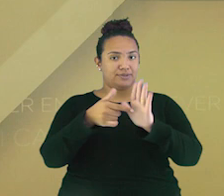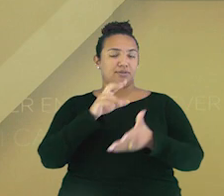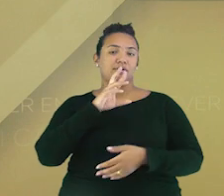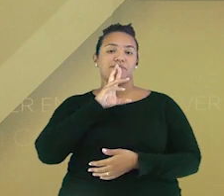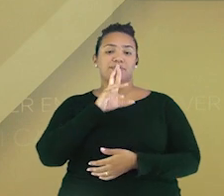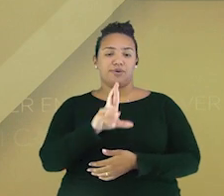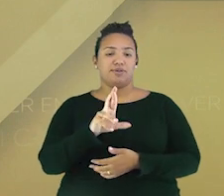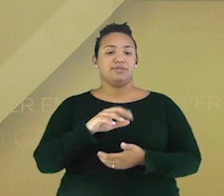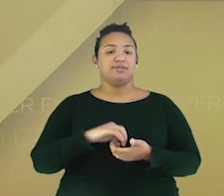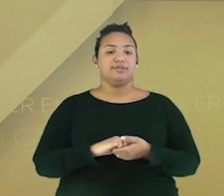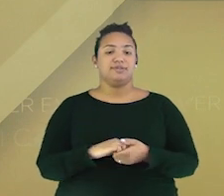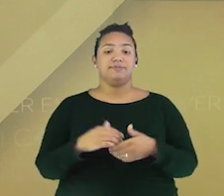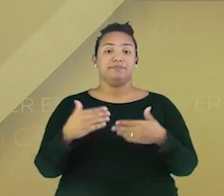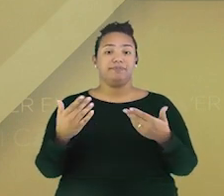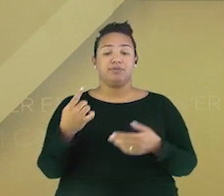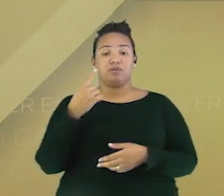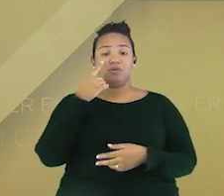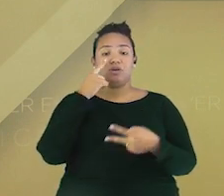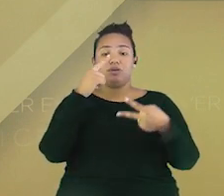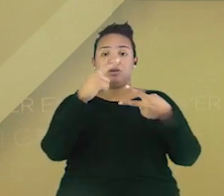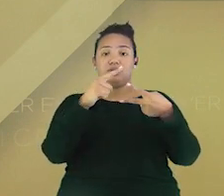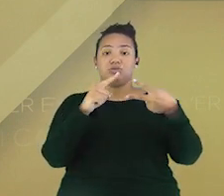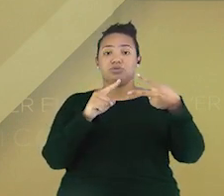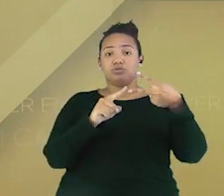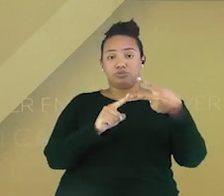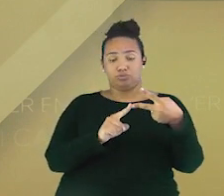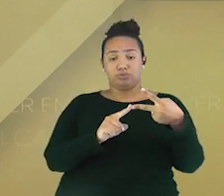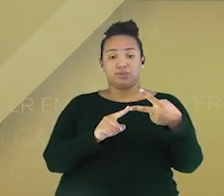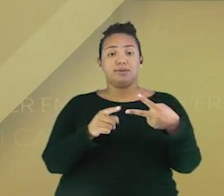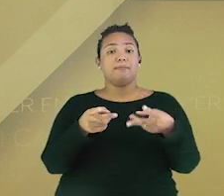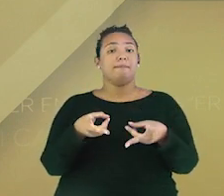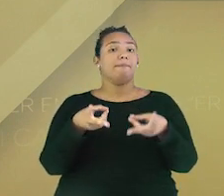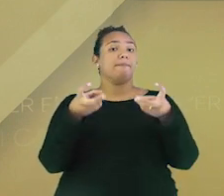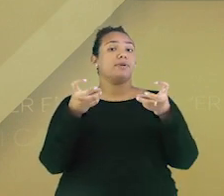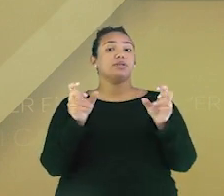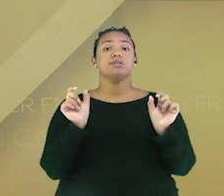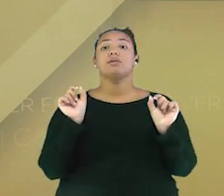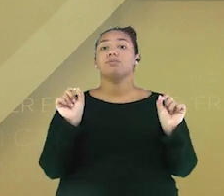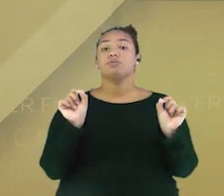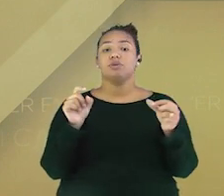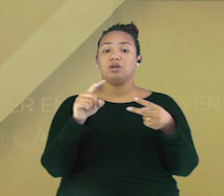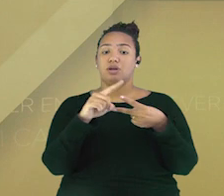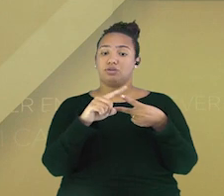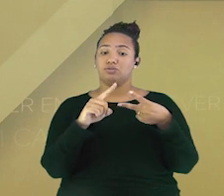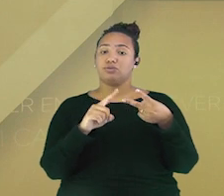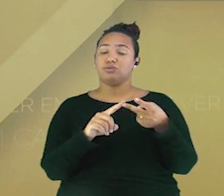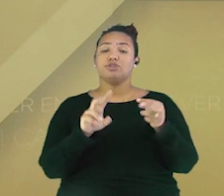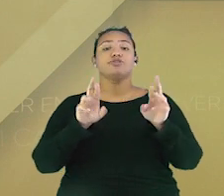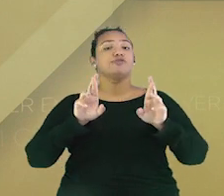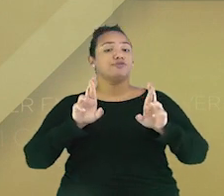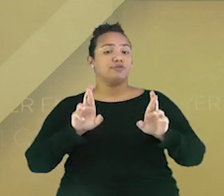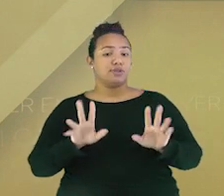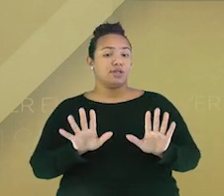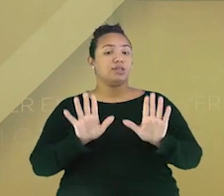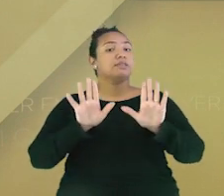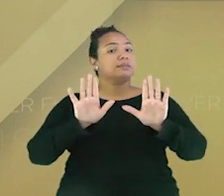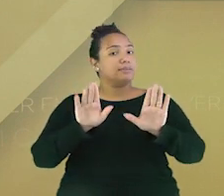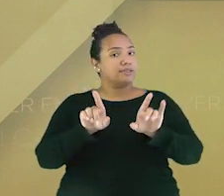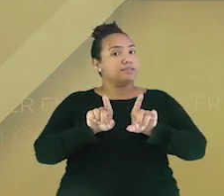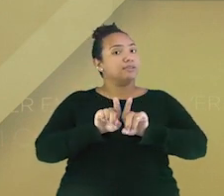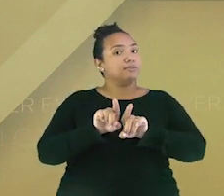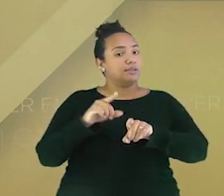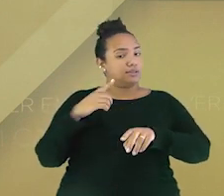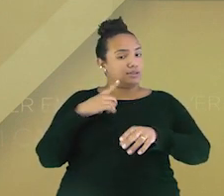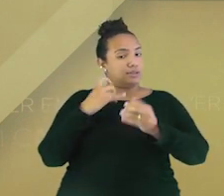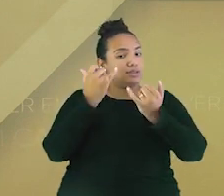observando essas duas sequências, nós podemos concluir que elas são diferentes, mas também tem algo semelhante entre elas.